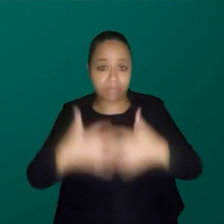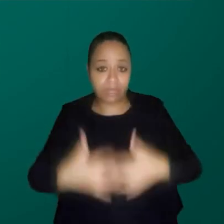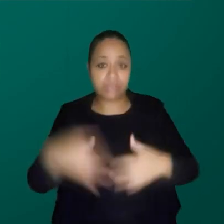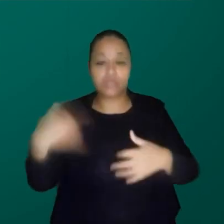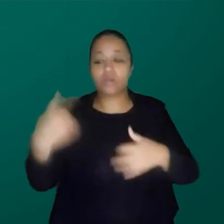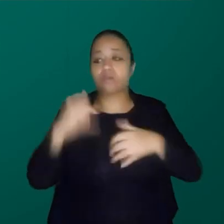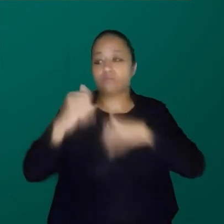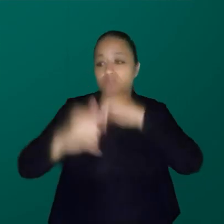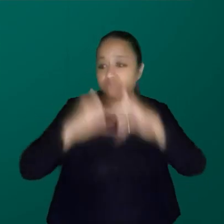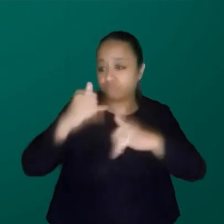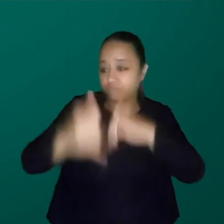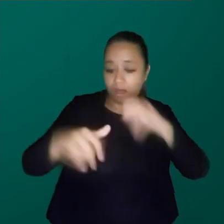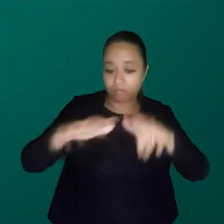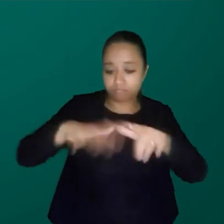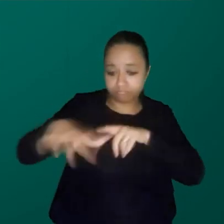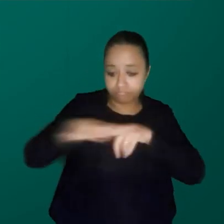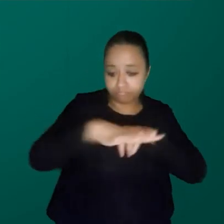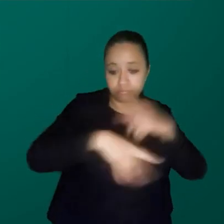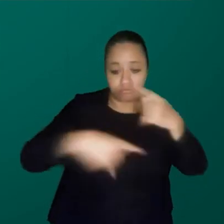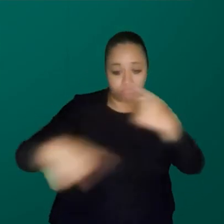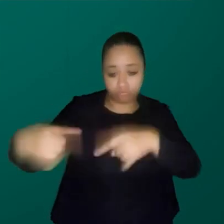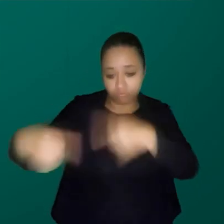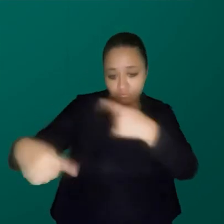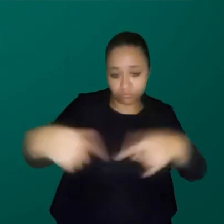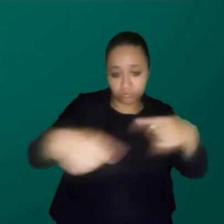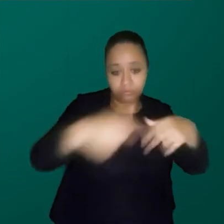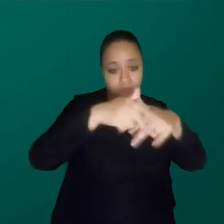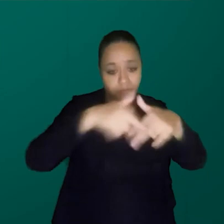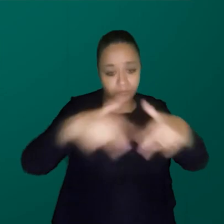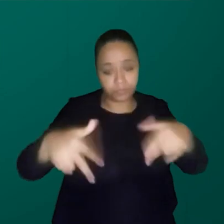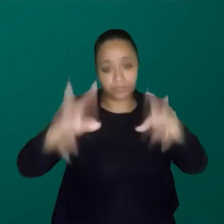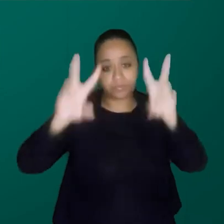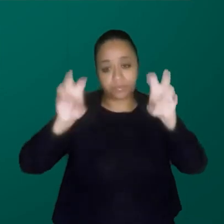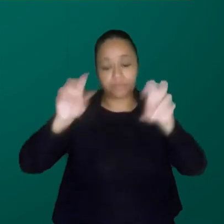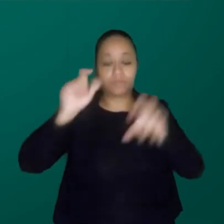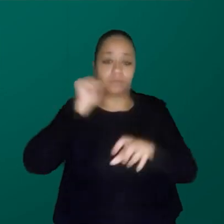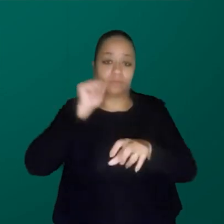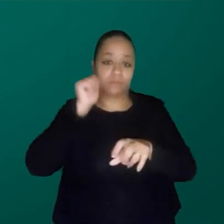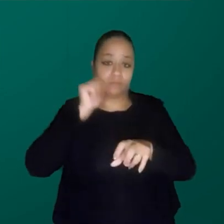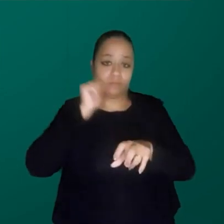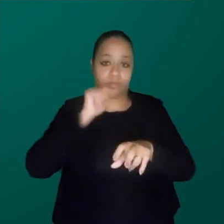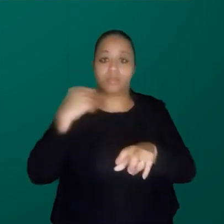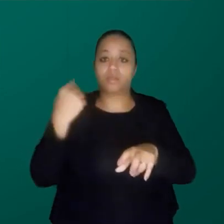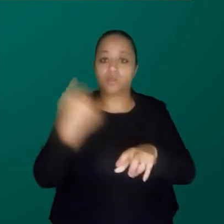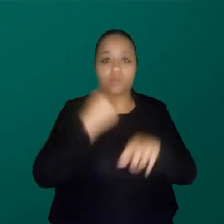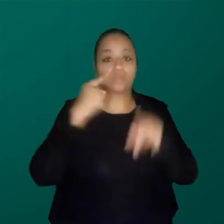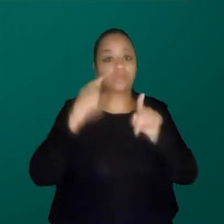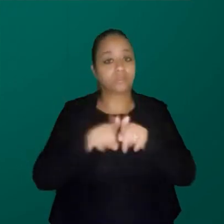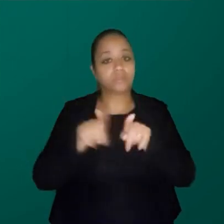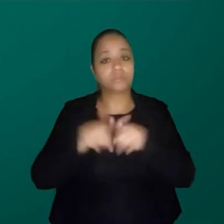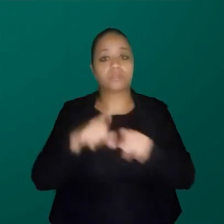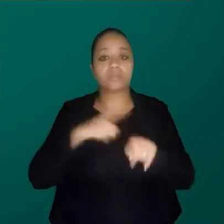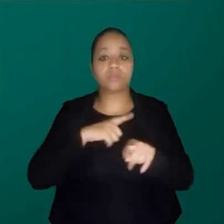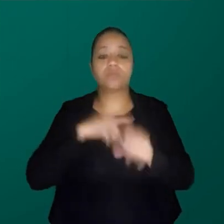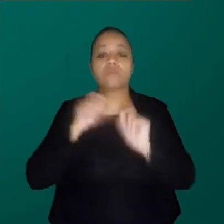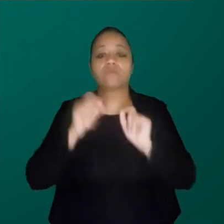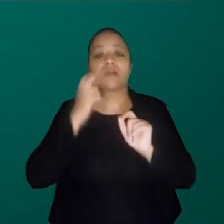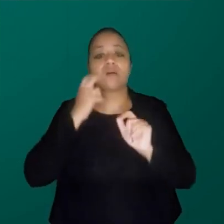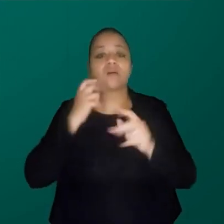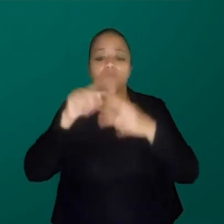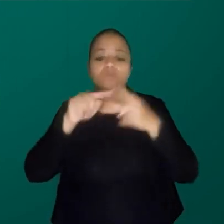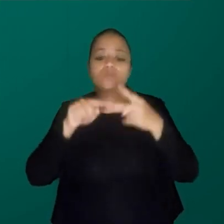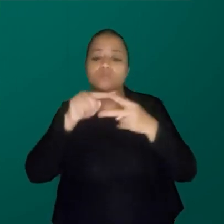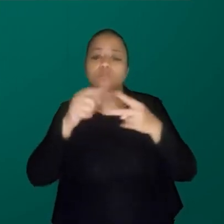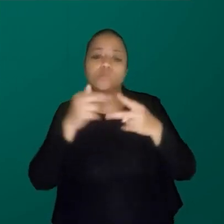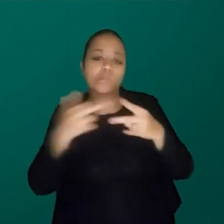ouvir nesses espaços de gênero, discussão de gênero, sobre mulher. A gente coloca essas duas coisas como